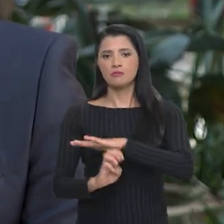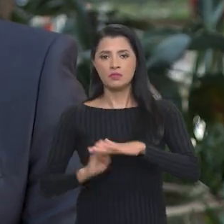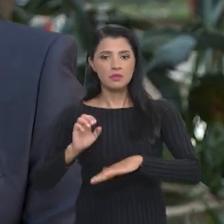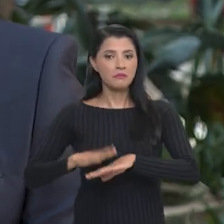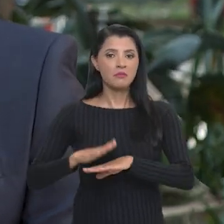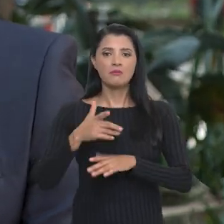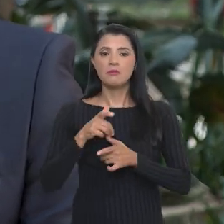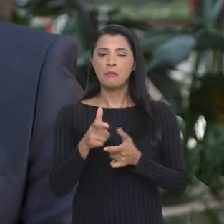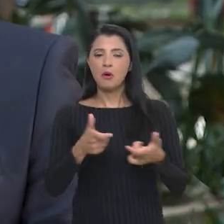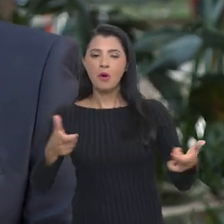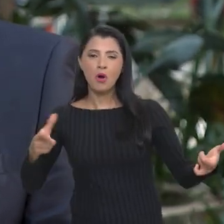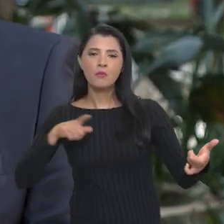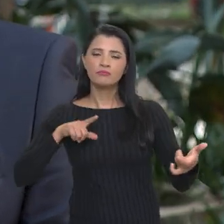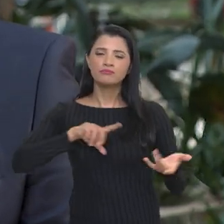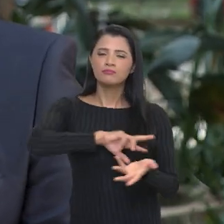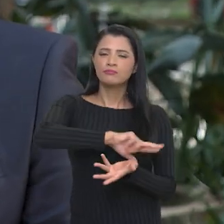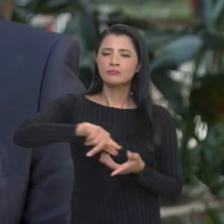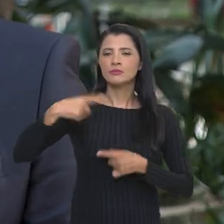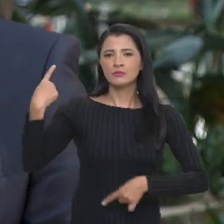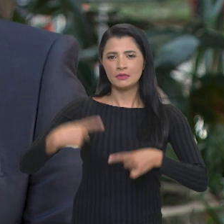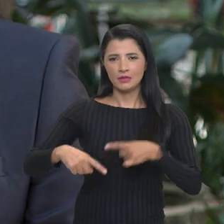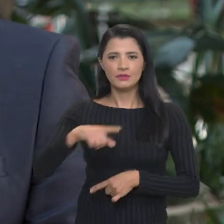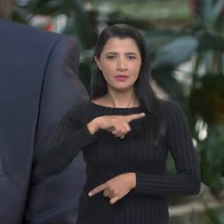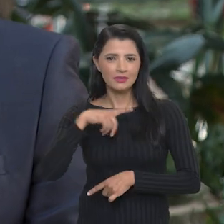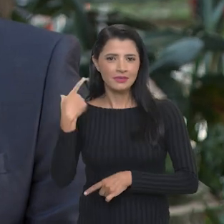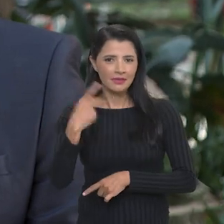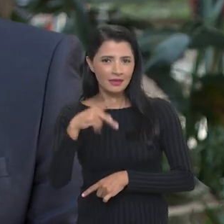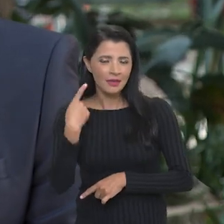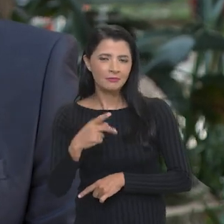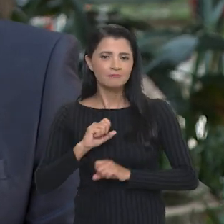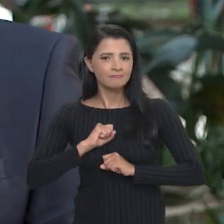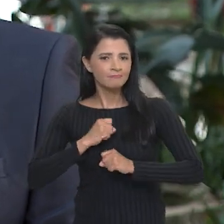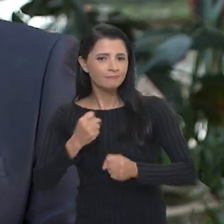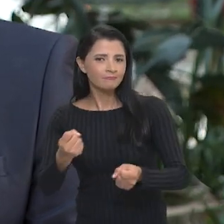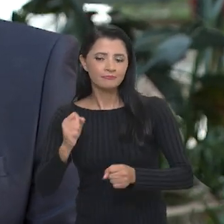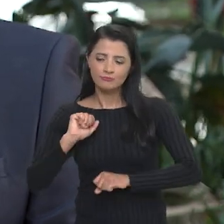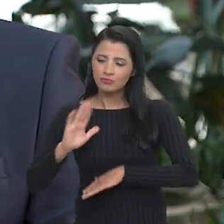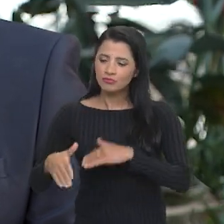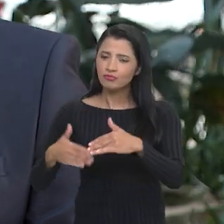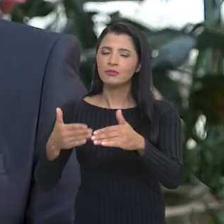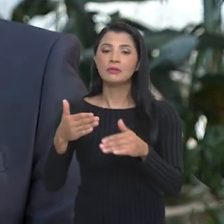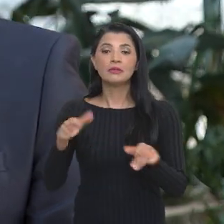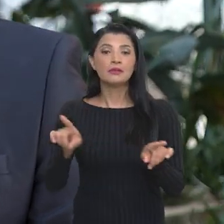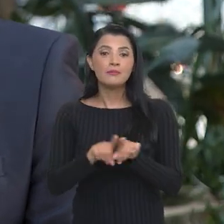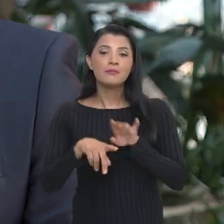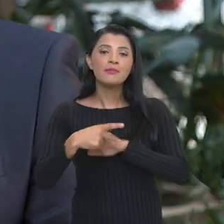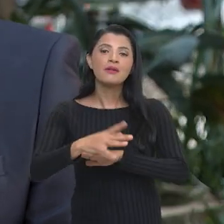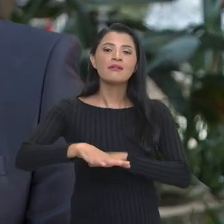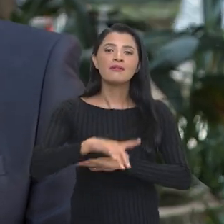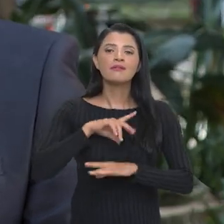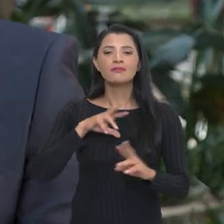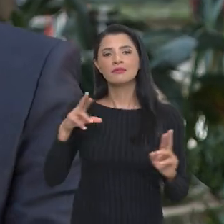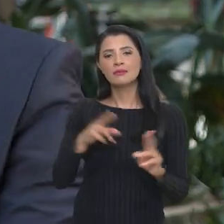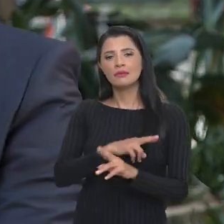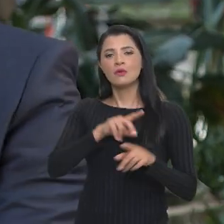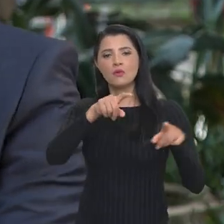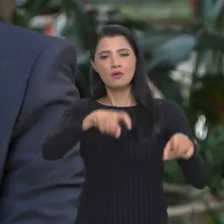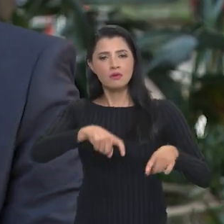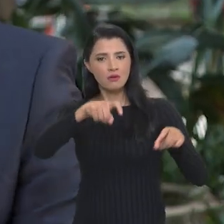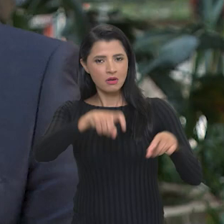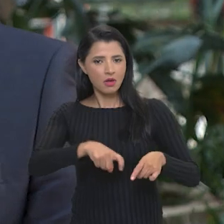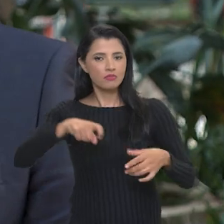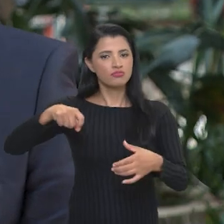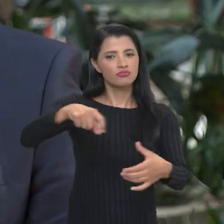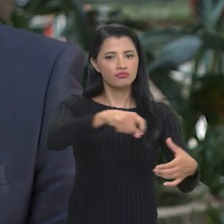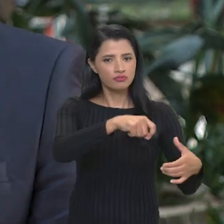nosso país, tem uma diversidade enorme de políticas públicas que ela desempenha, desenvolve, especialmente em relação ao